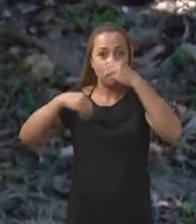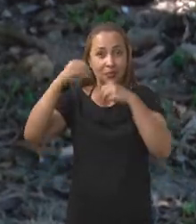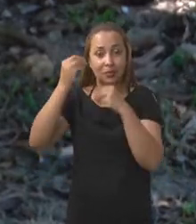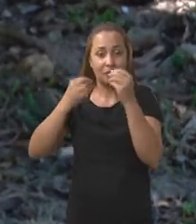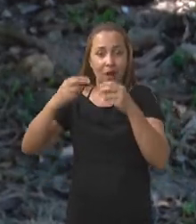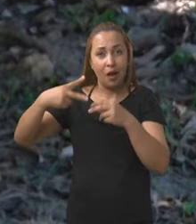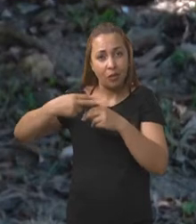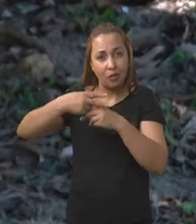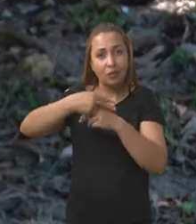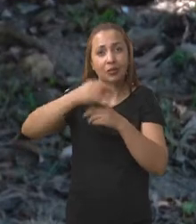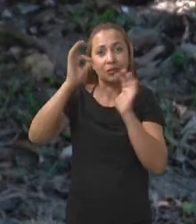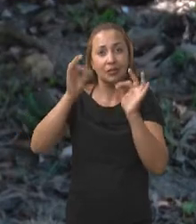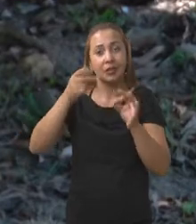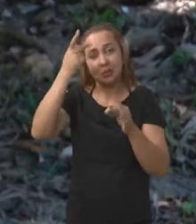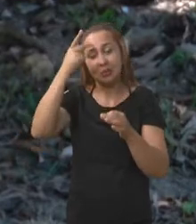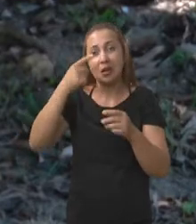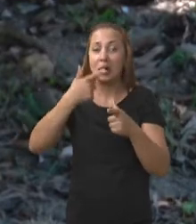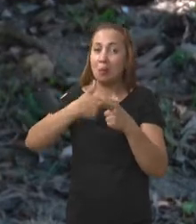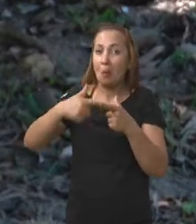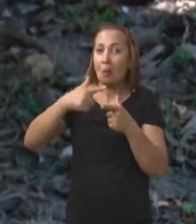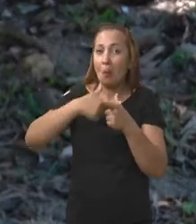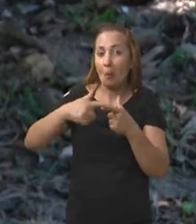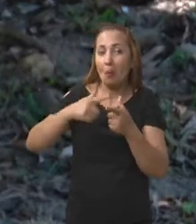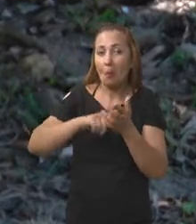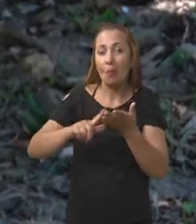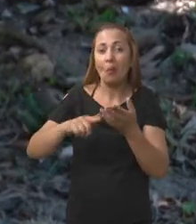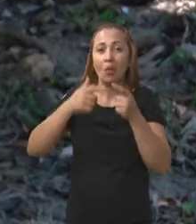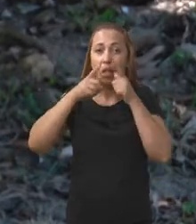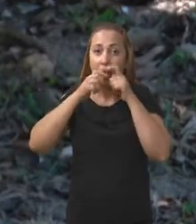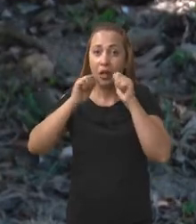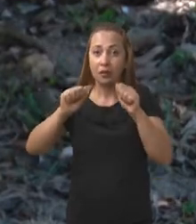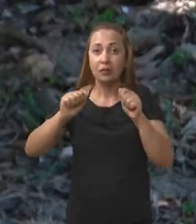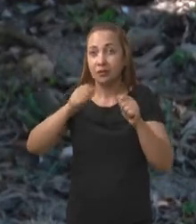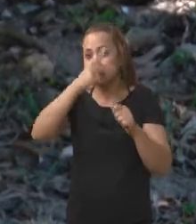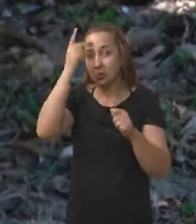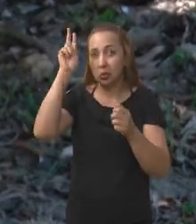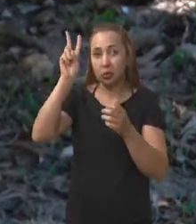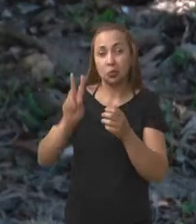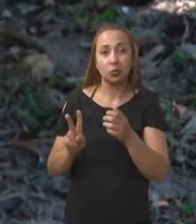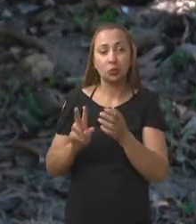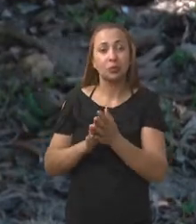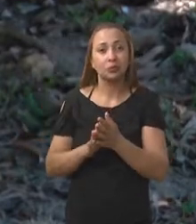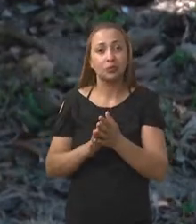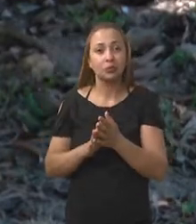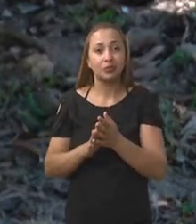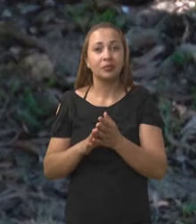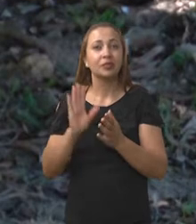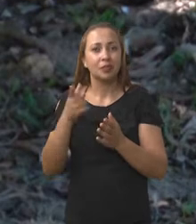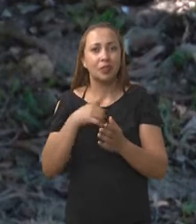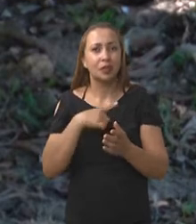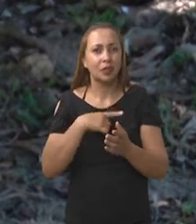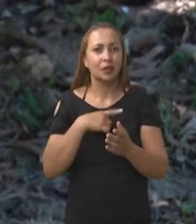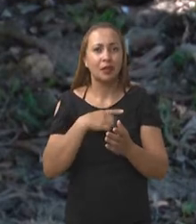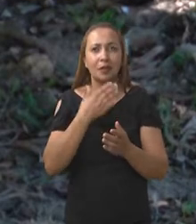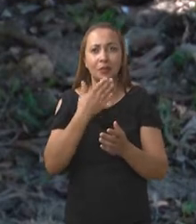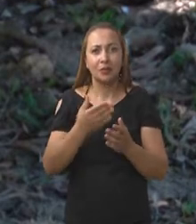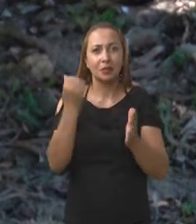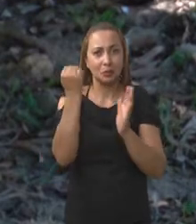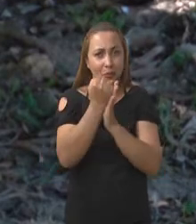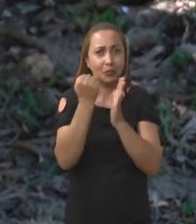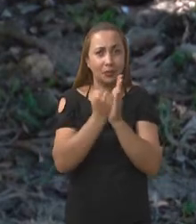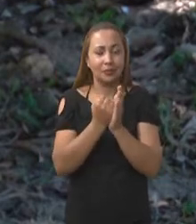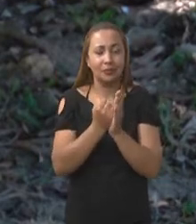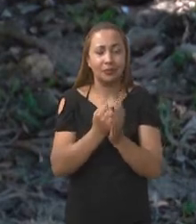formato adequado para limpeza e sem risco de danos à língua do paciente. O Invento já tem um pedido de patente em